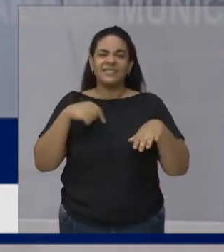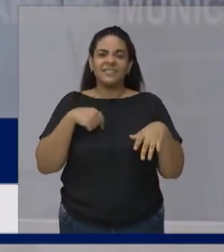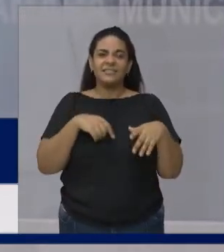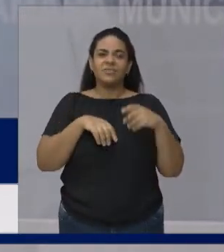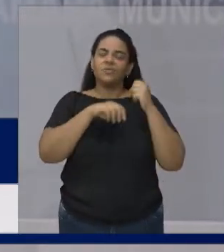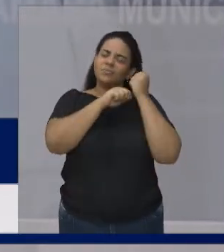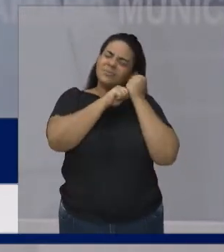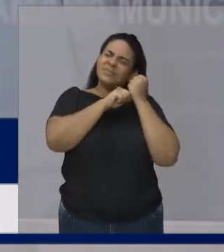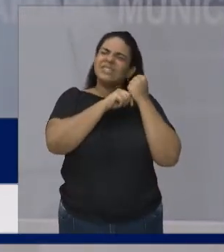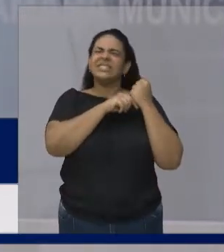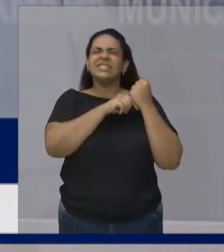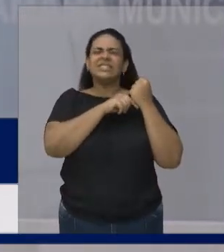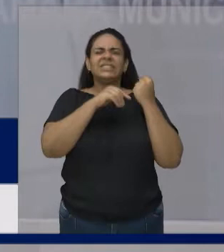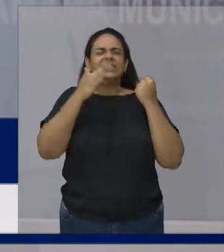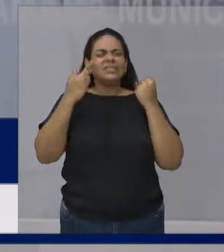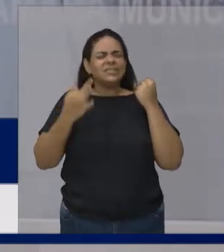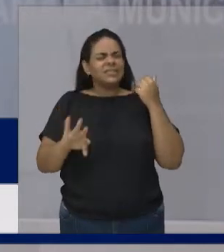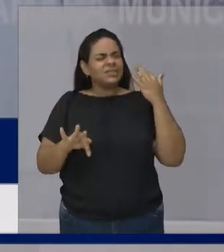sentindo No corpo